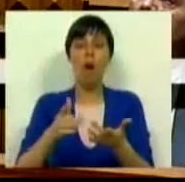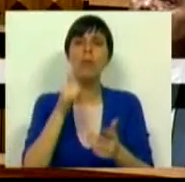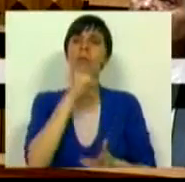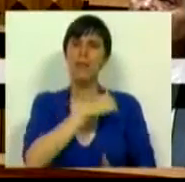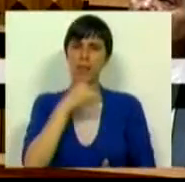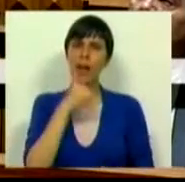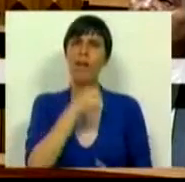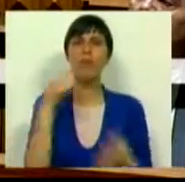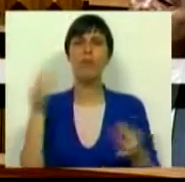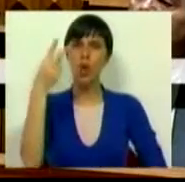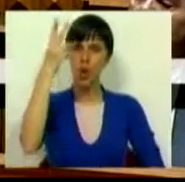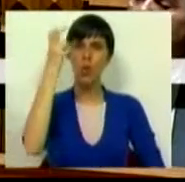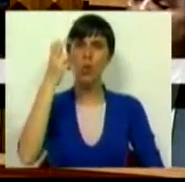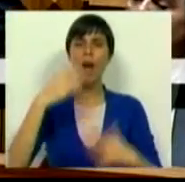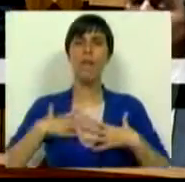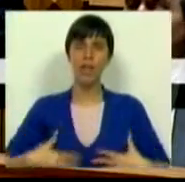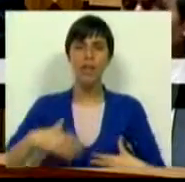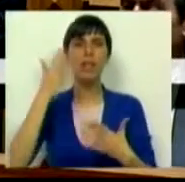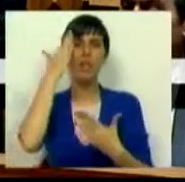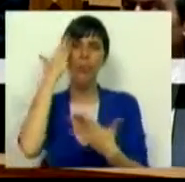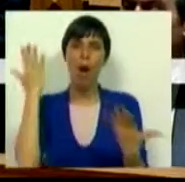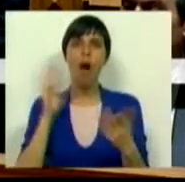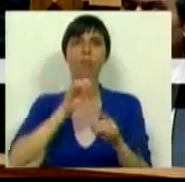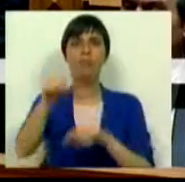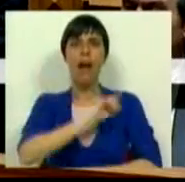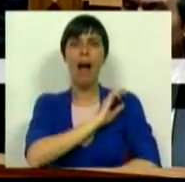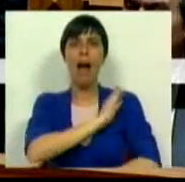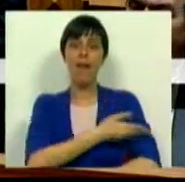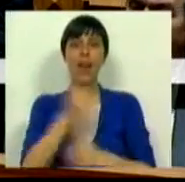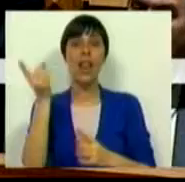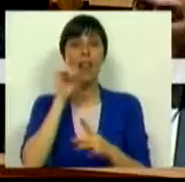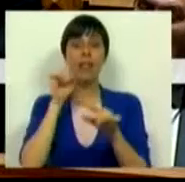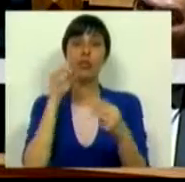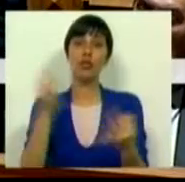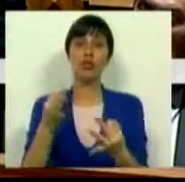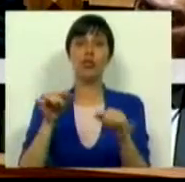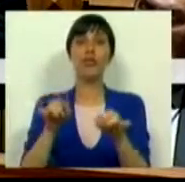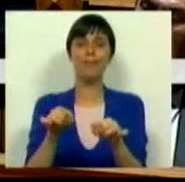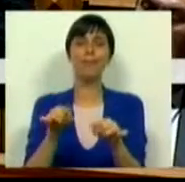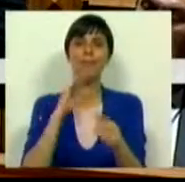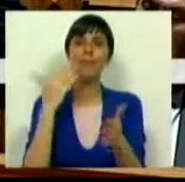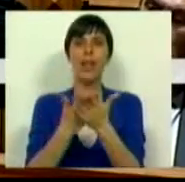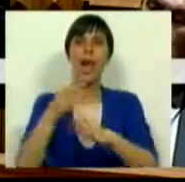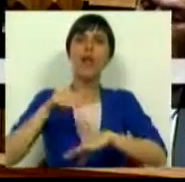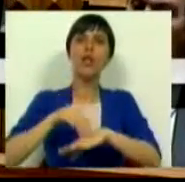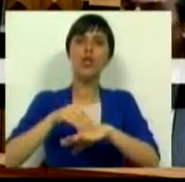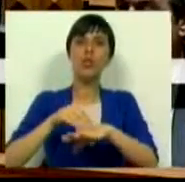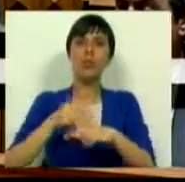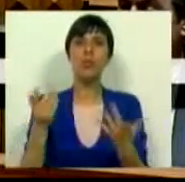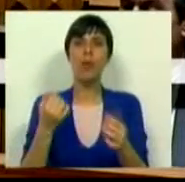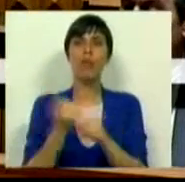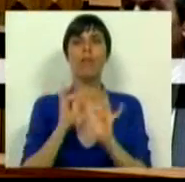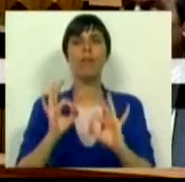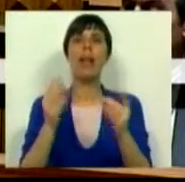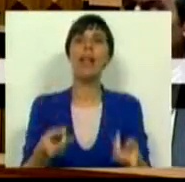sacrifícios, tiveram a coragem física e moral de estar em Aveiro nesses dias e, com isso, dar o seu testemunho, seu sacrifício,